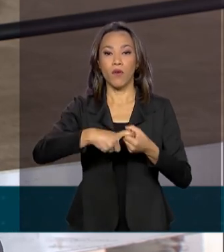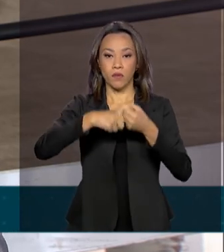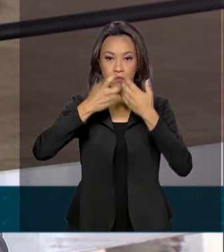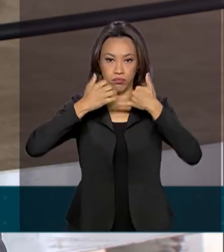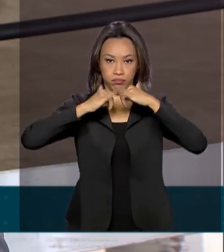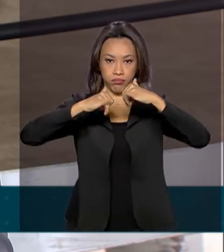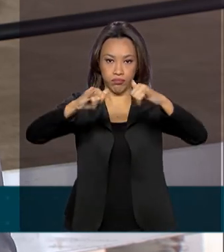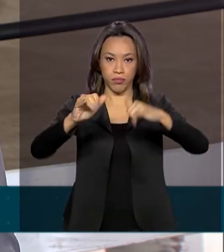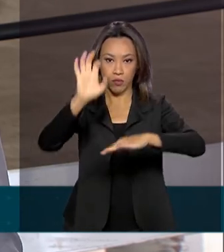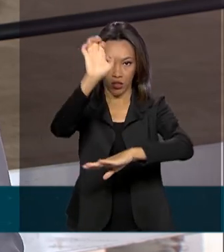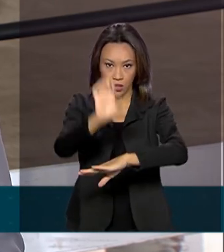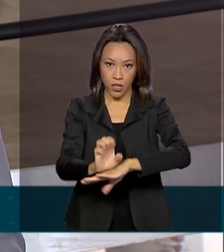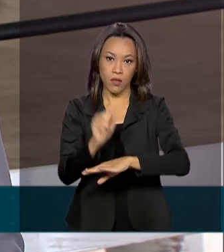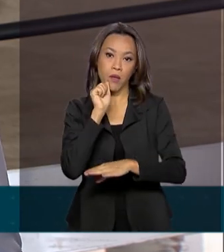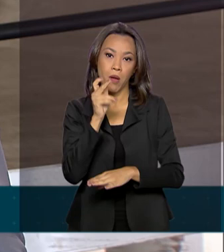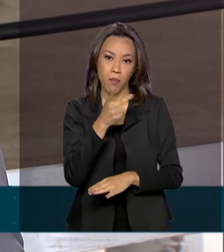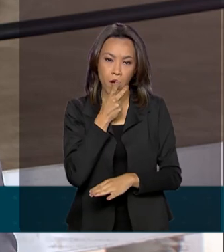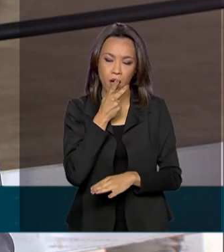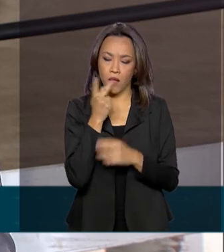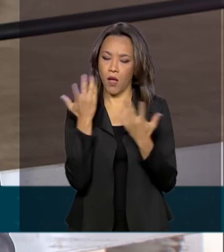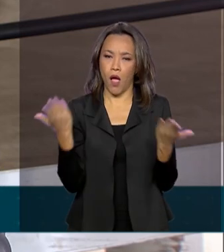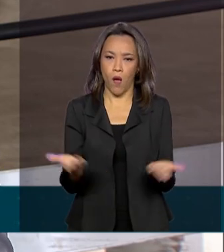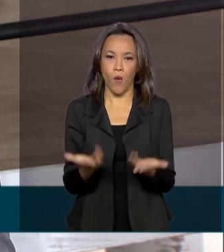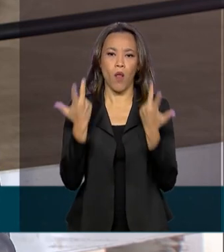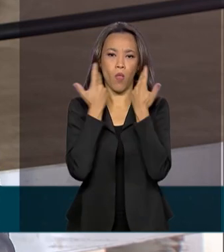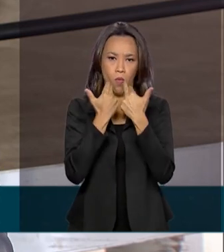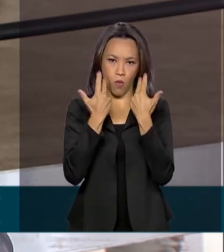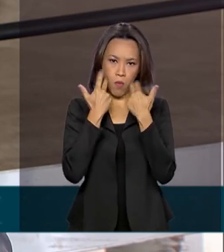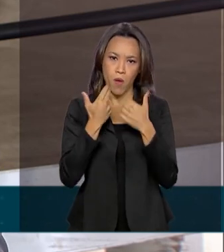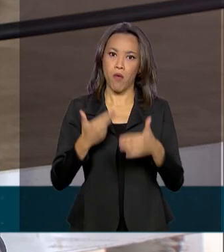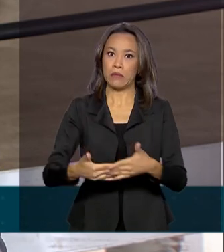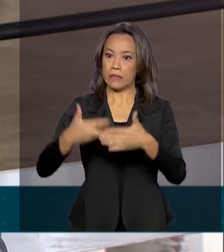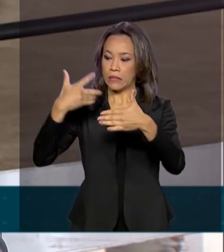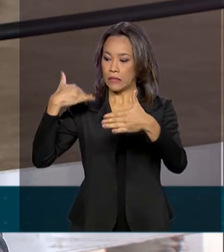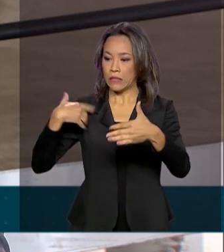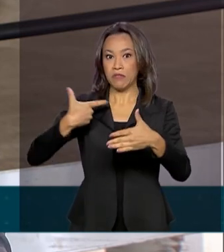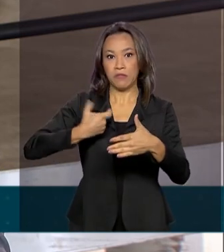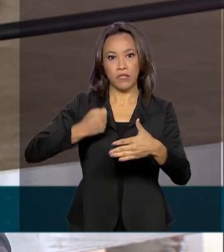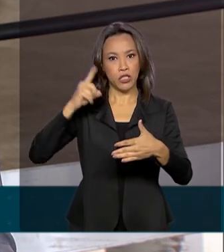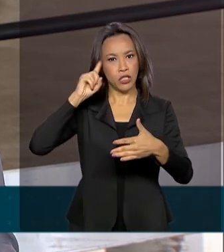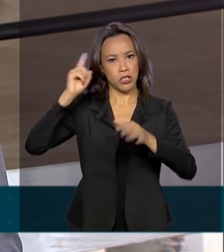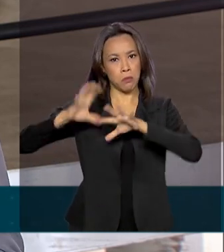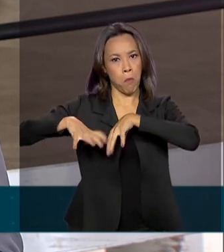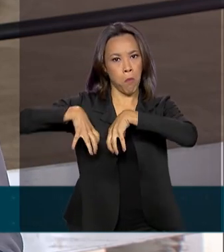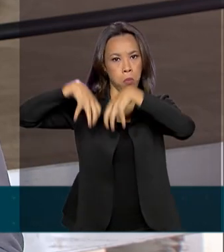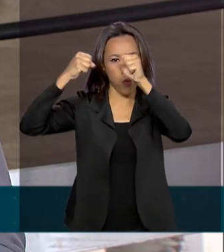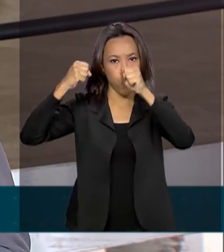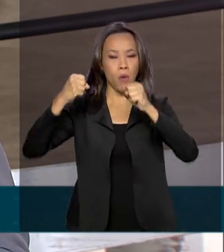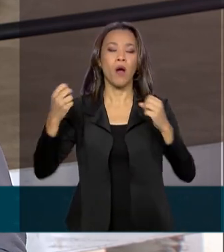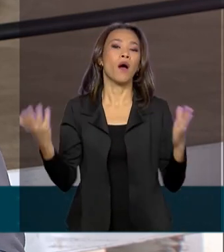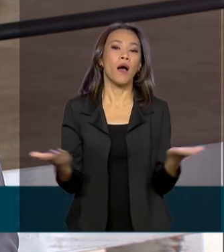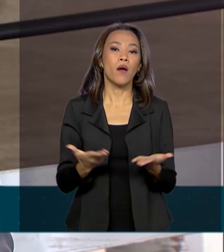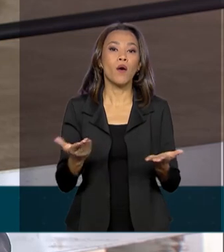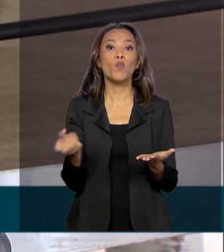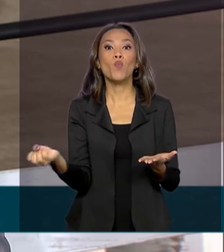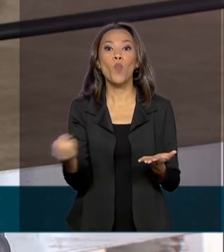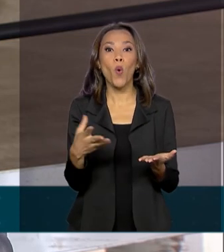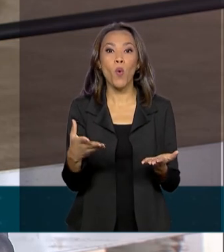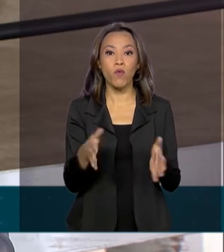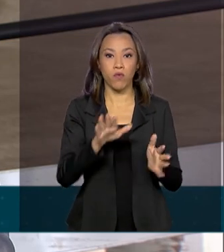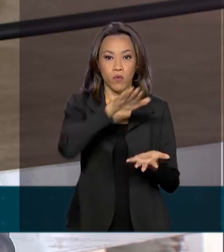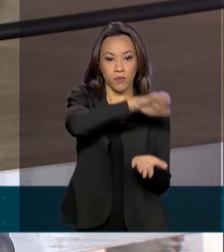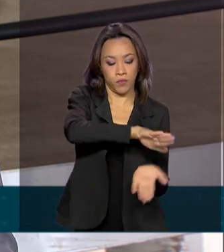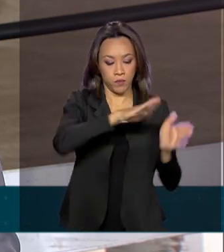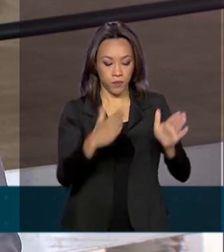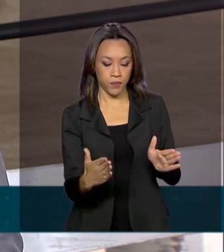Amapá, ele já foi normalizado após mais de 20 dias de apagão. Com a entrada em operação de um novo transformador,